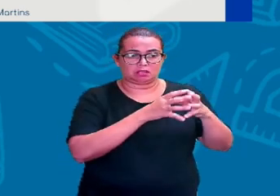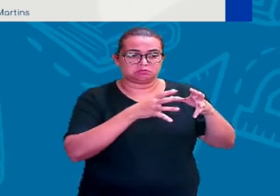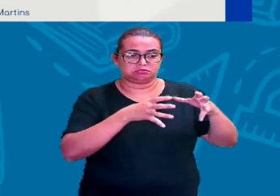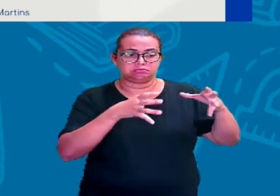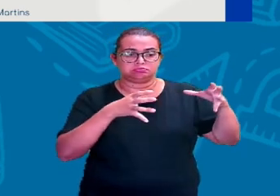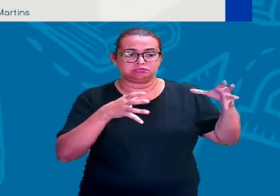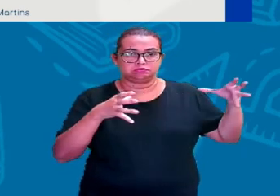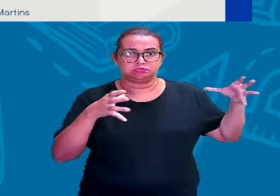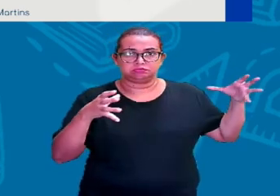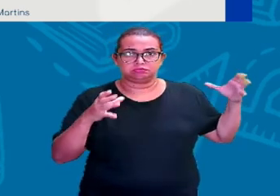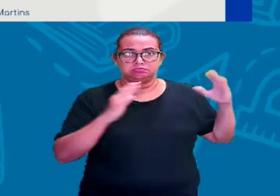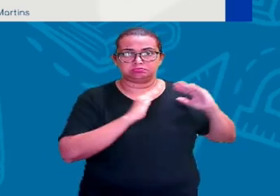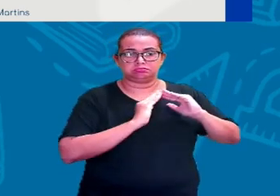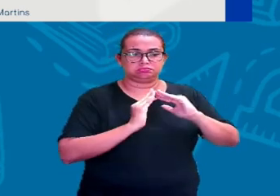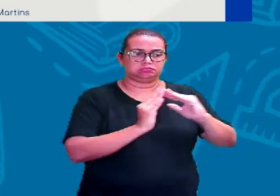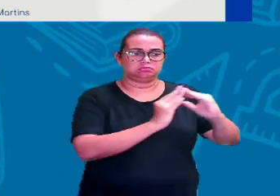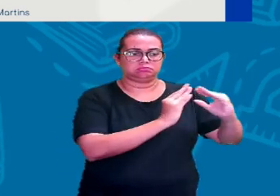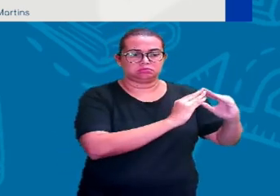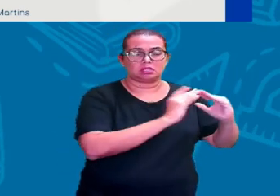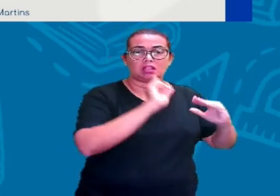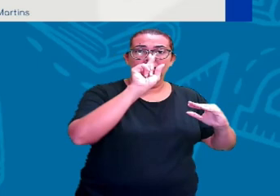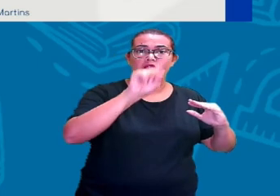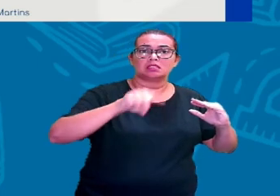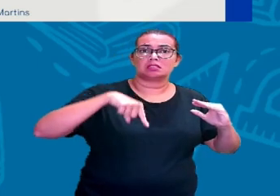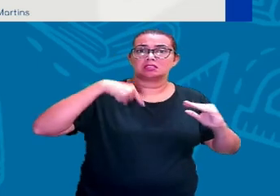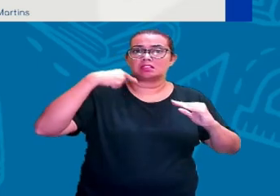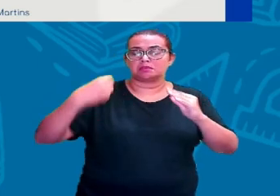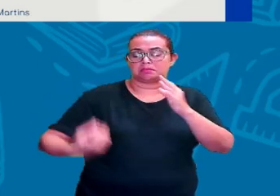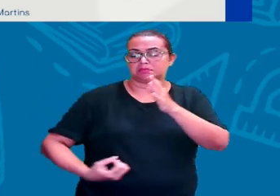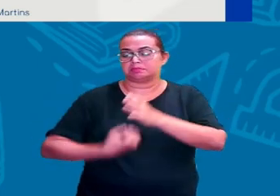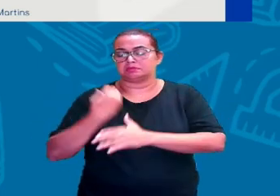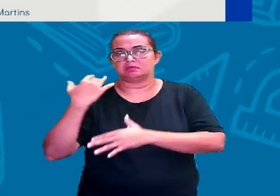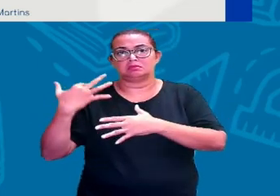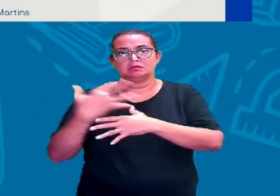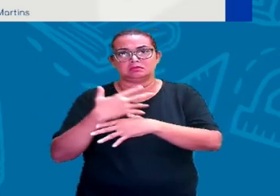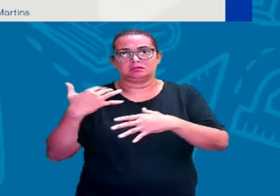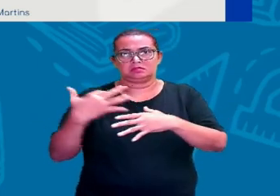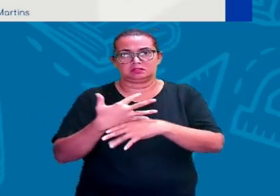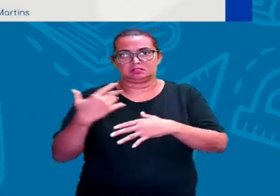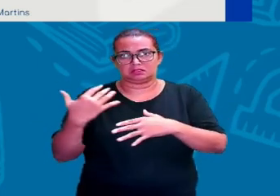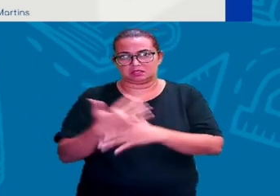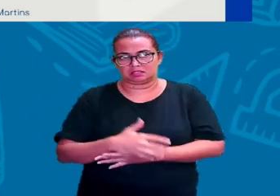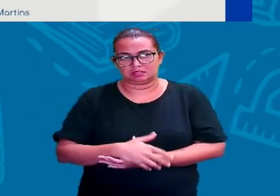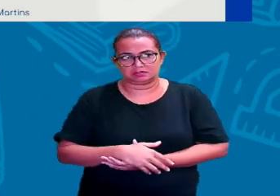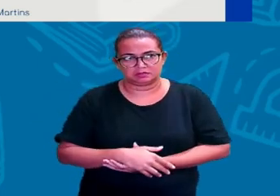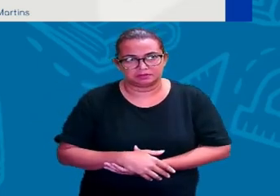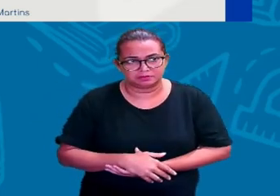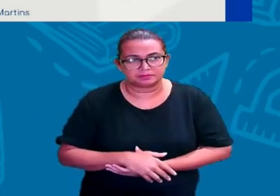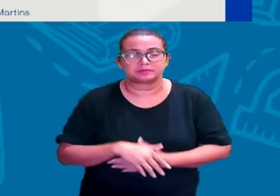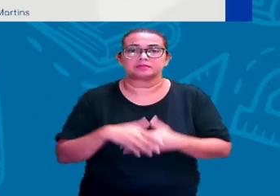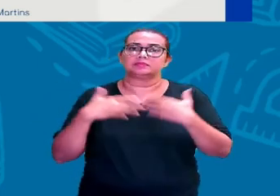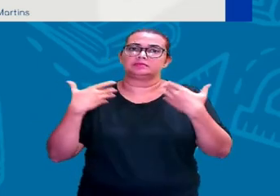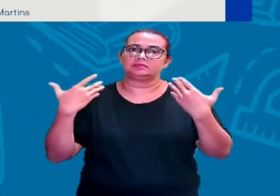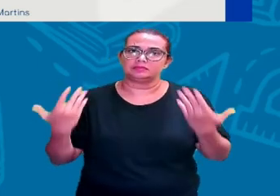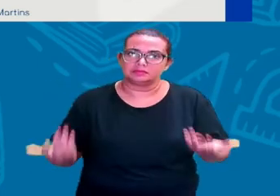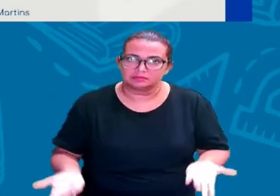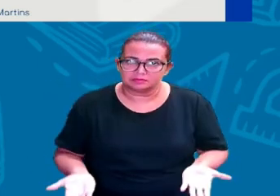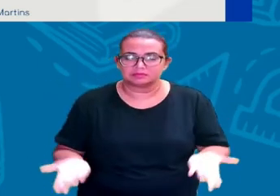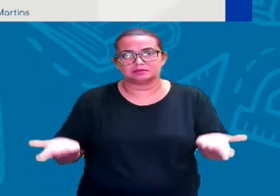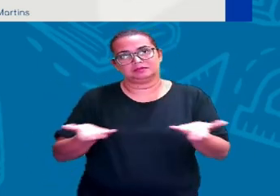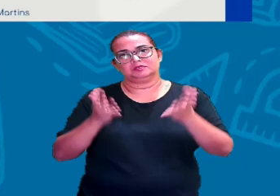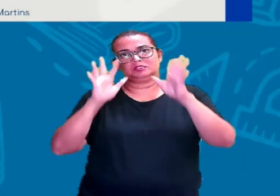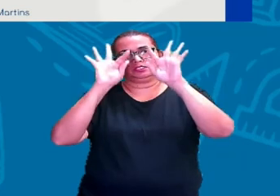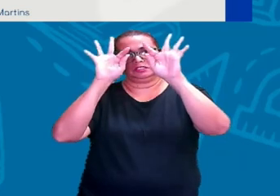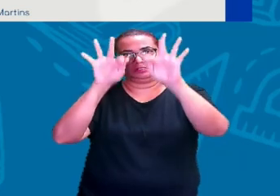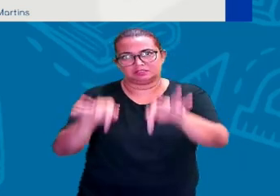aldeias e, posteriormente, a construção e formação das cidades, tá? Então, é isso. Por hoje é só.